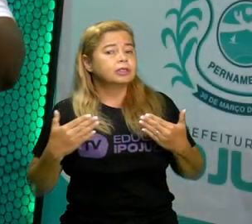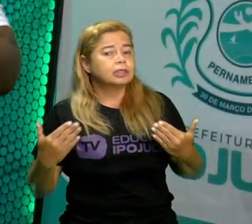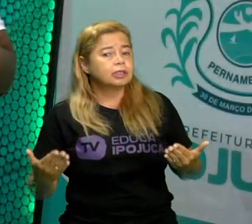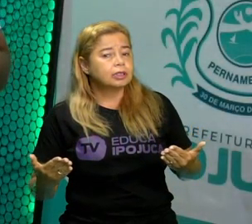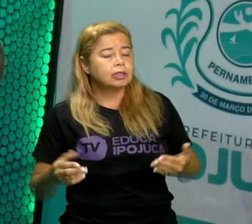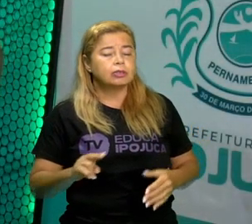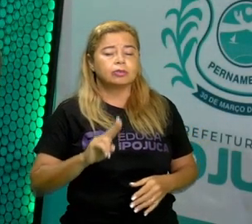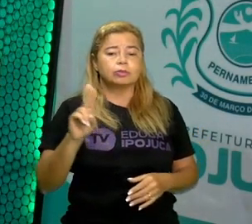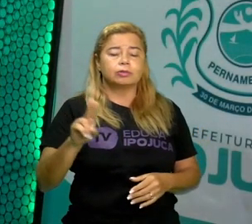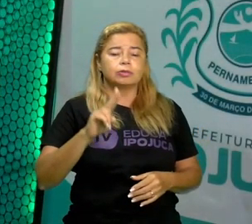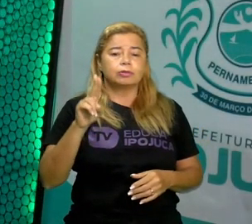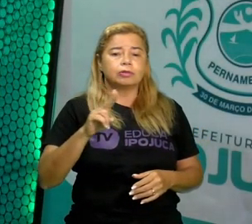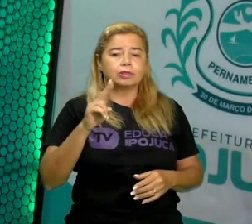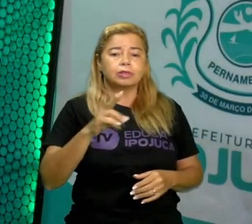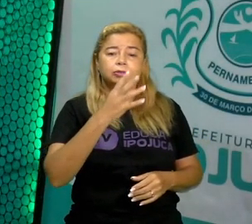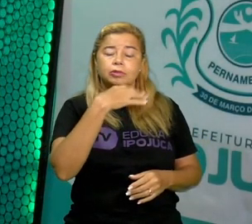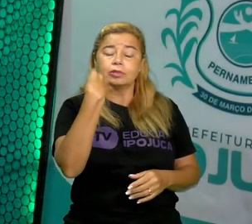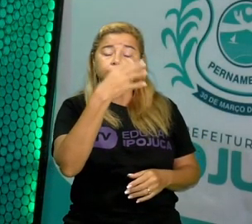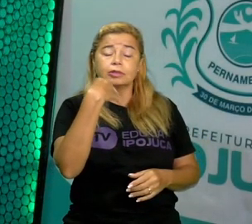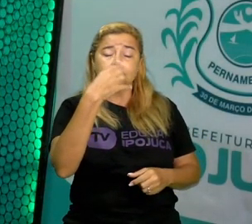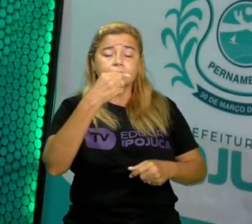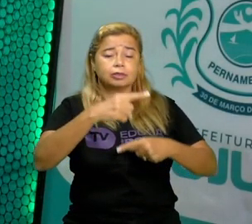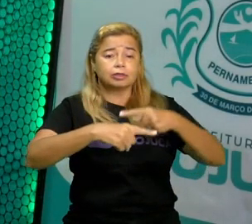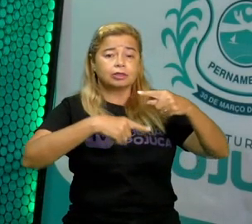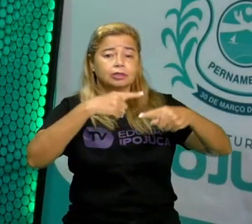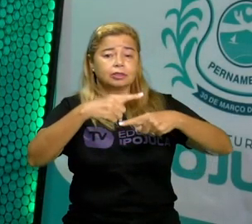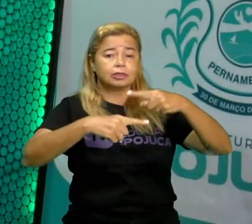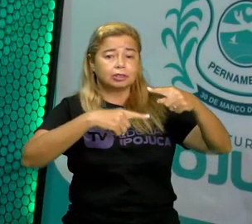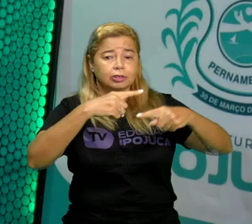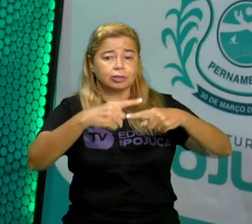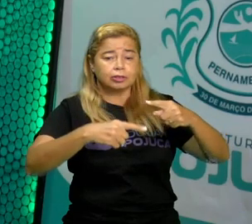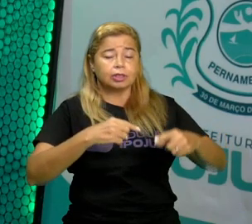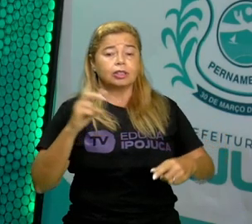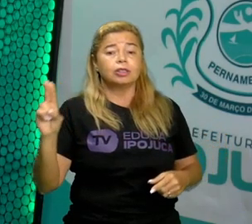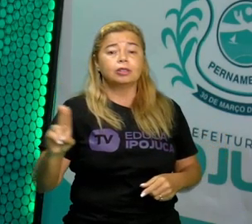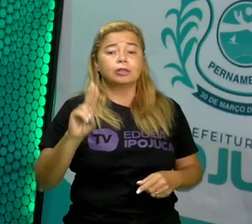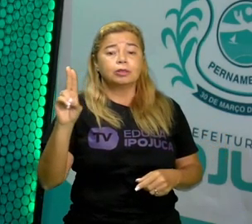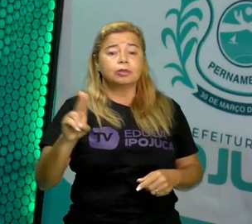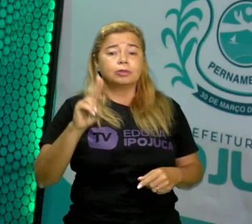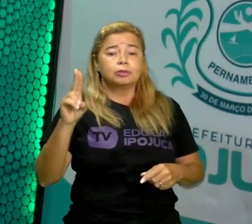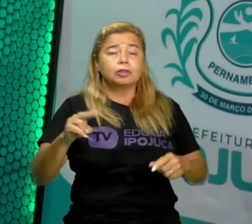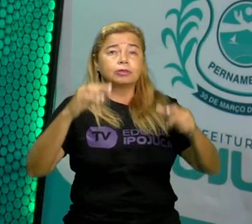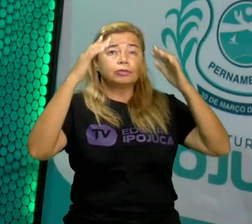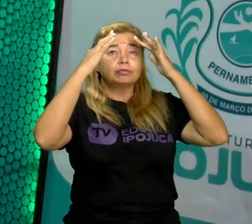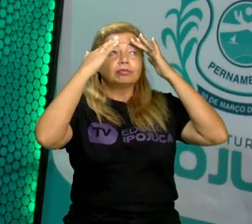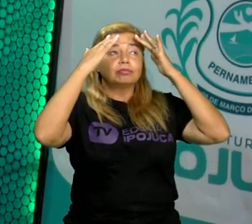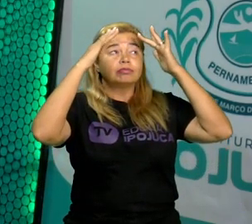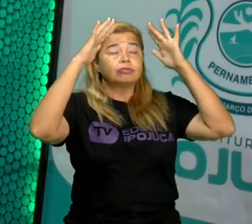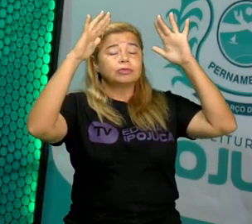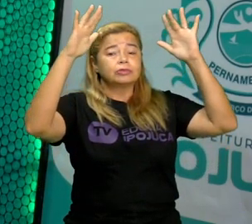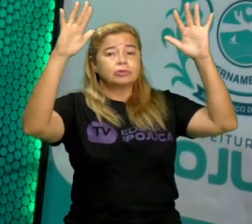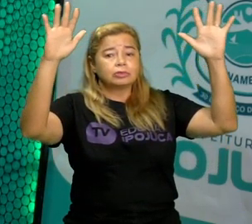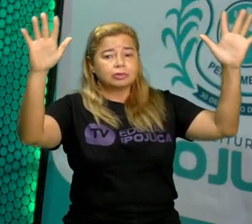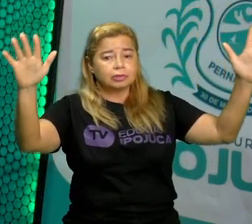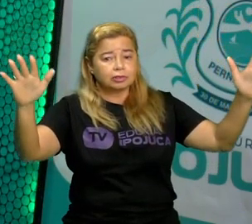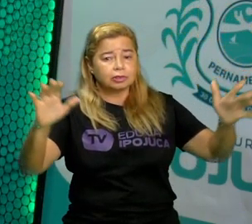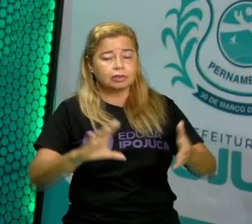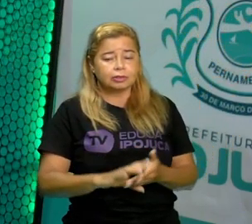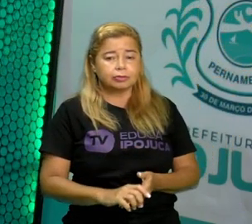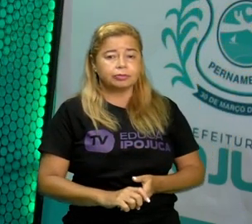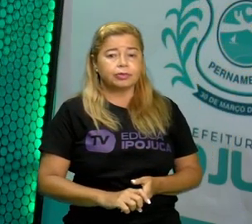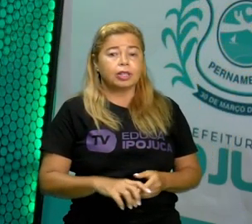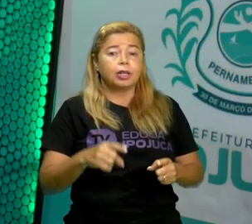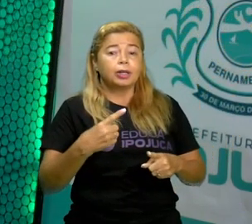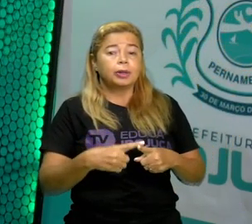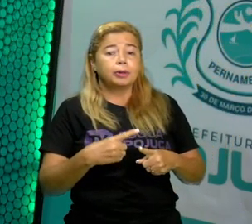cantiga de roda, utilizamos também o nosso imaginário. Porque quando estamos